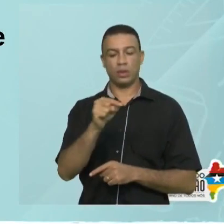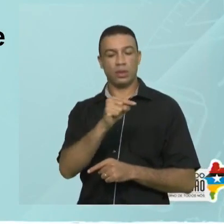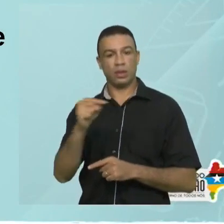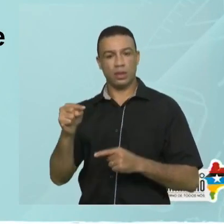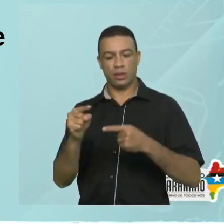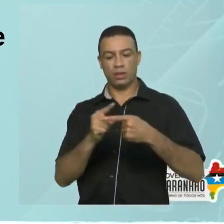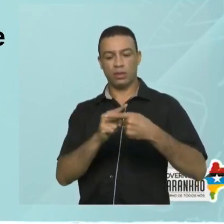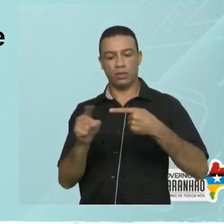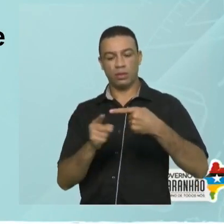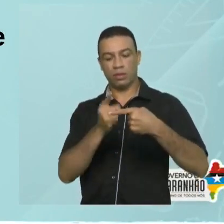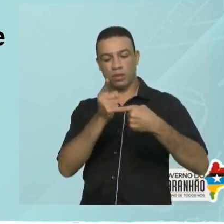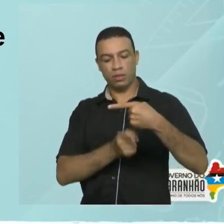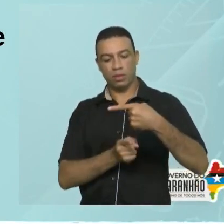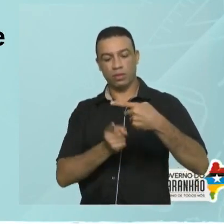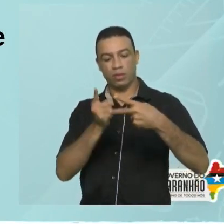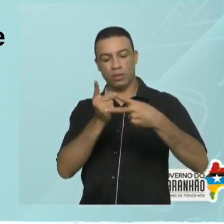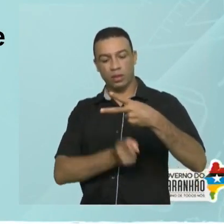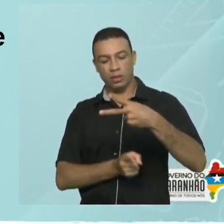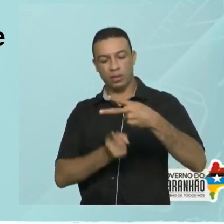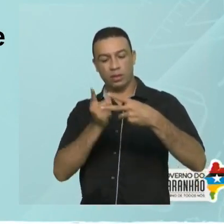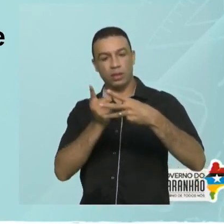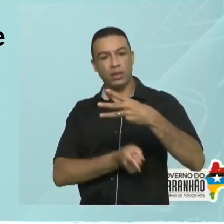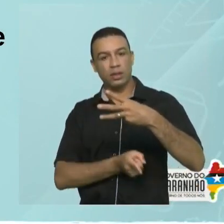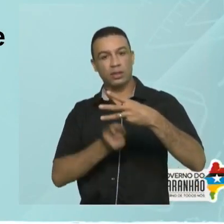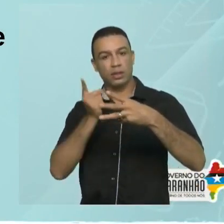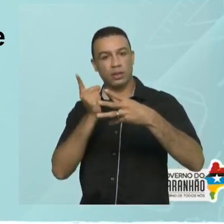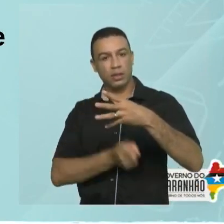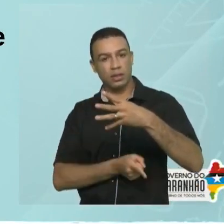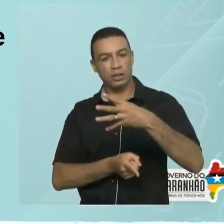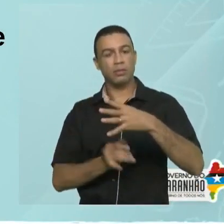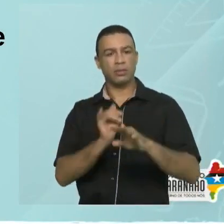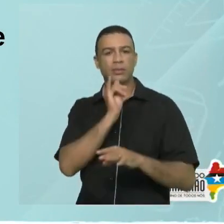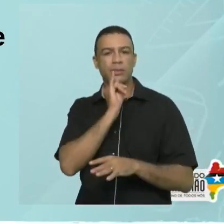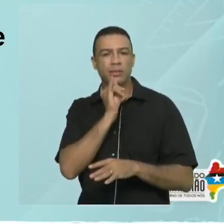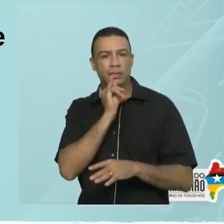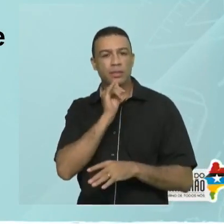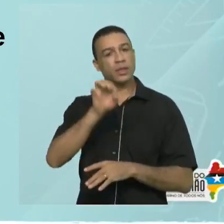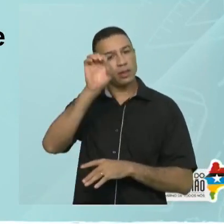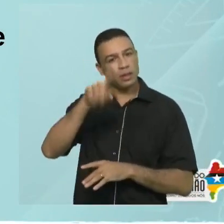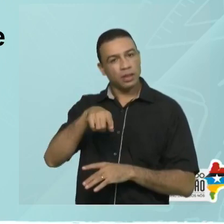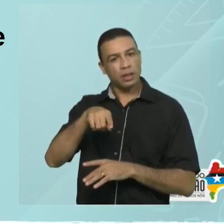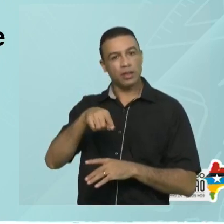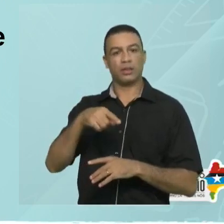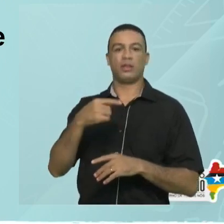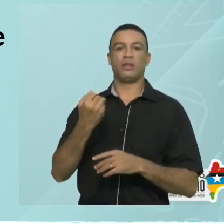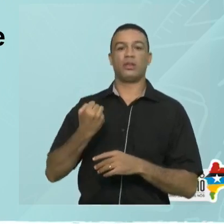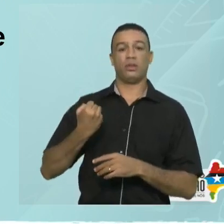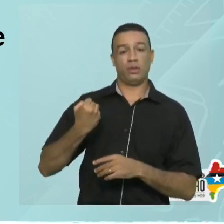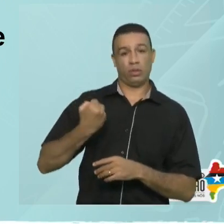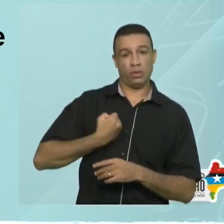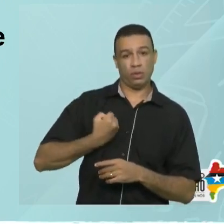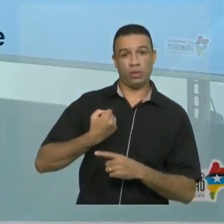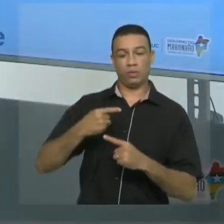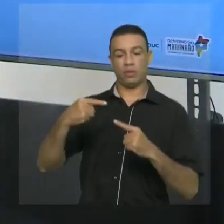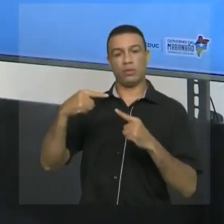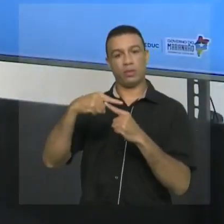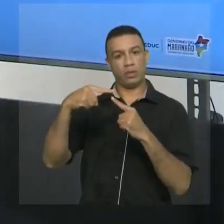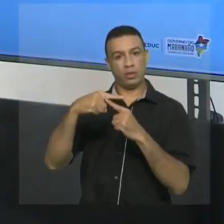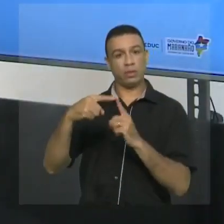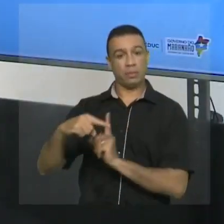dois traços, três traços. Todos esses exemplos, eu uso números naturais, que são os inteiros